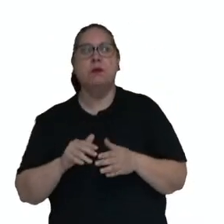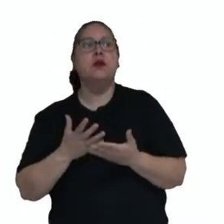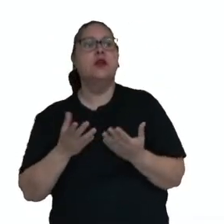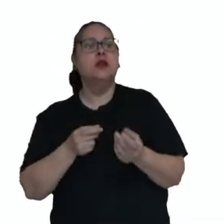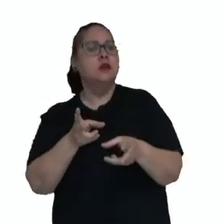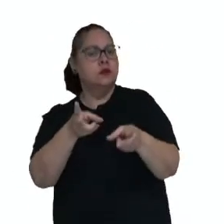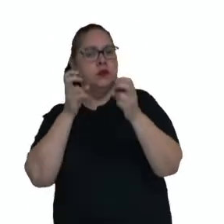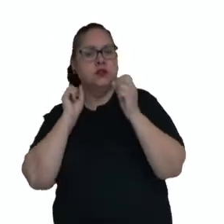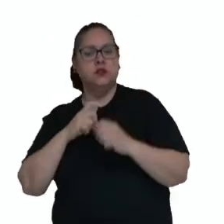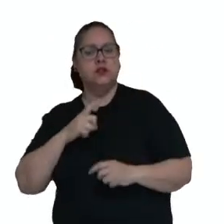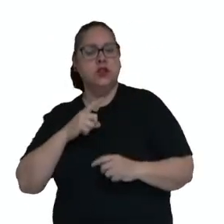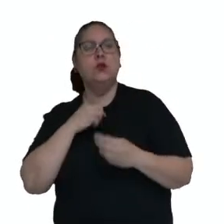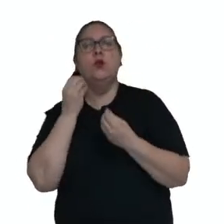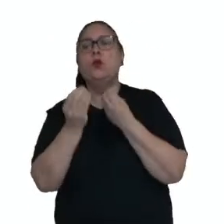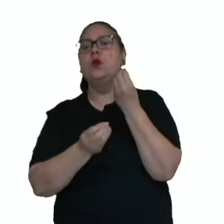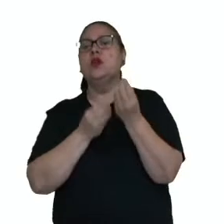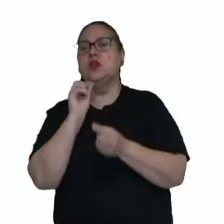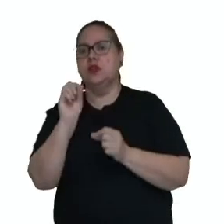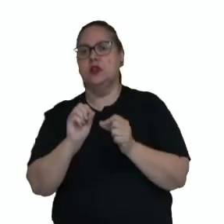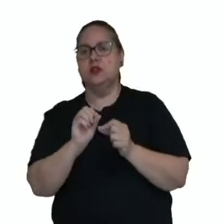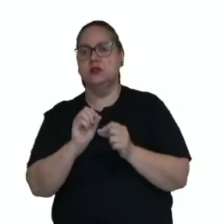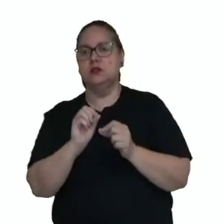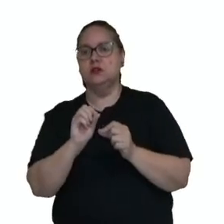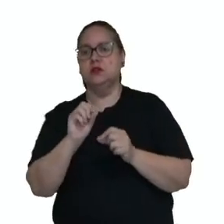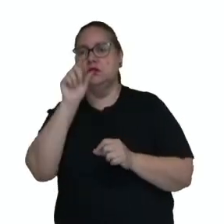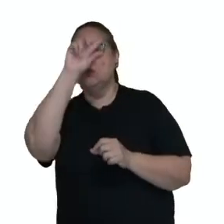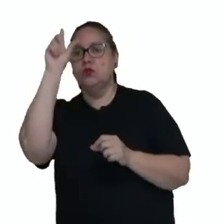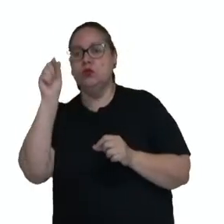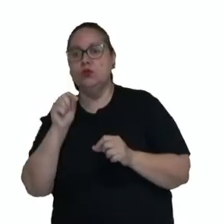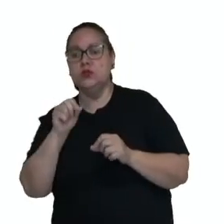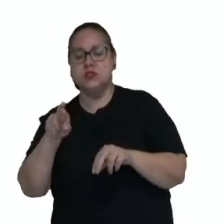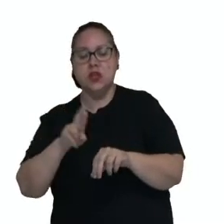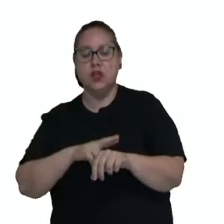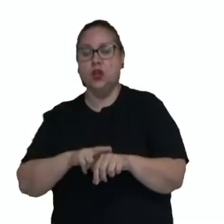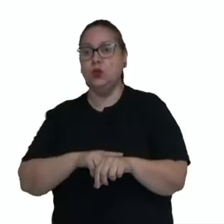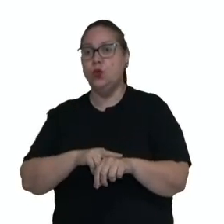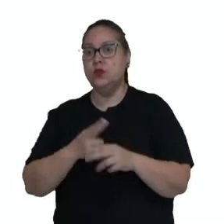Percebeu que eu tenho o quê? Luas e nuas.